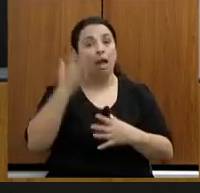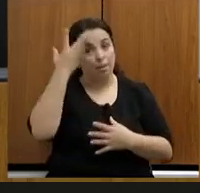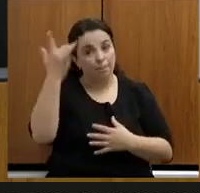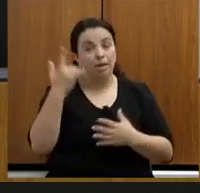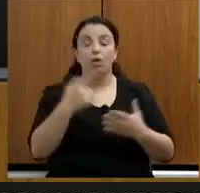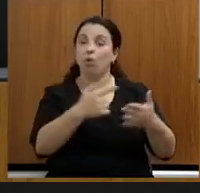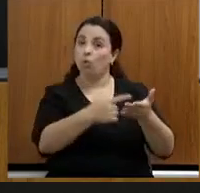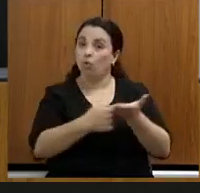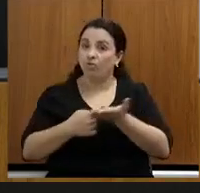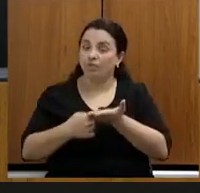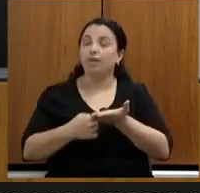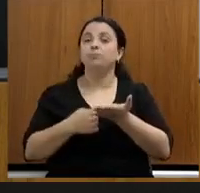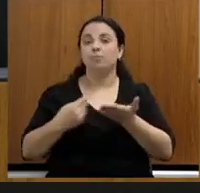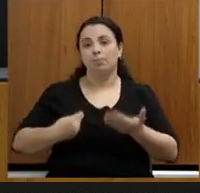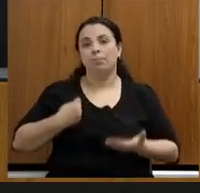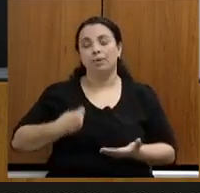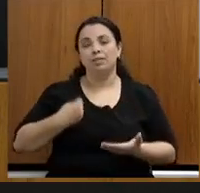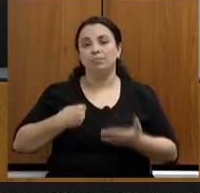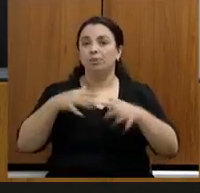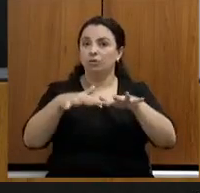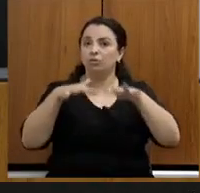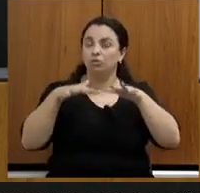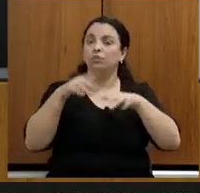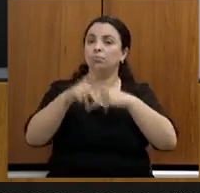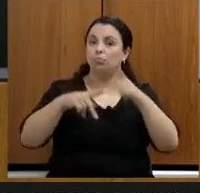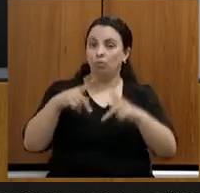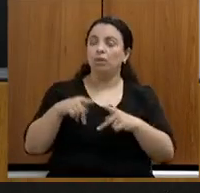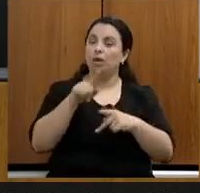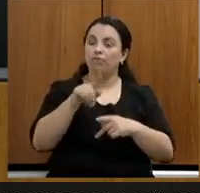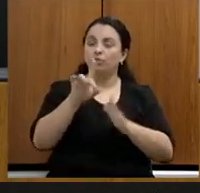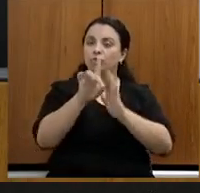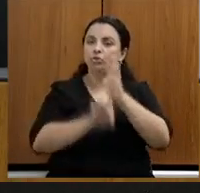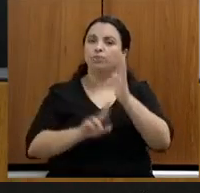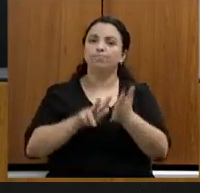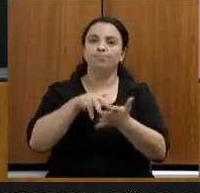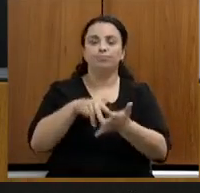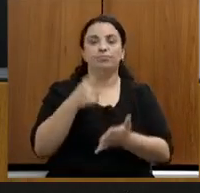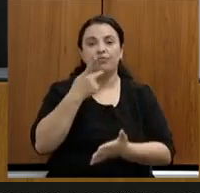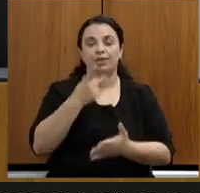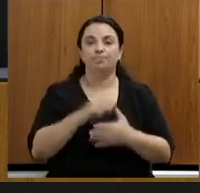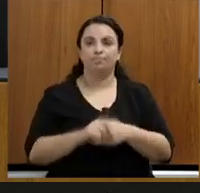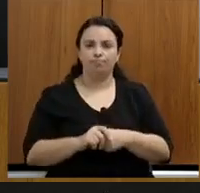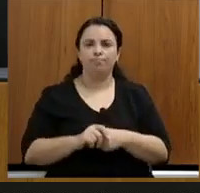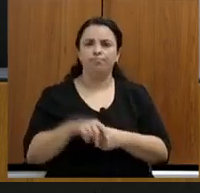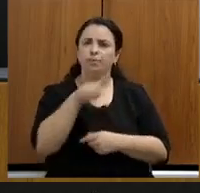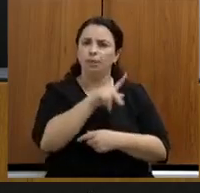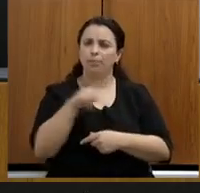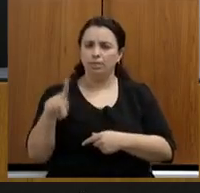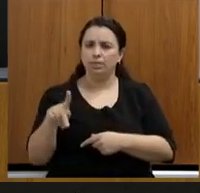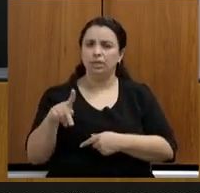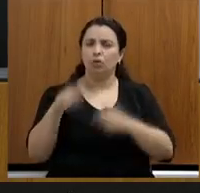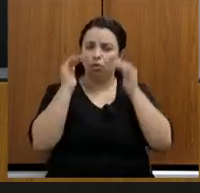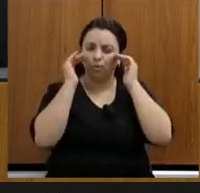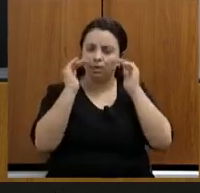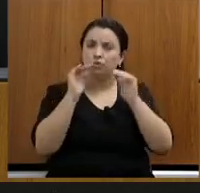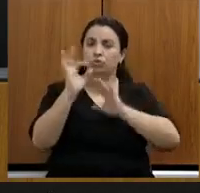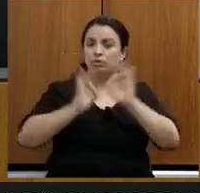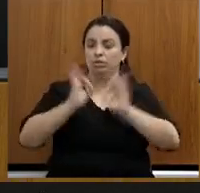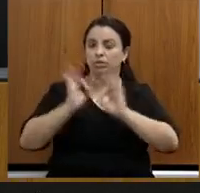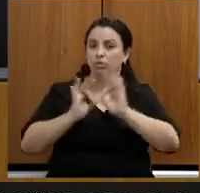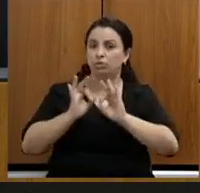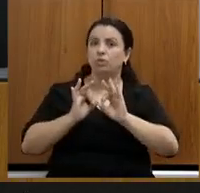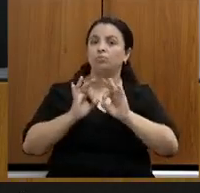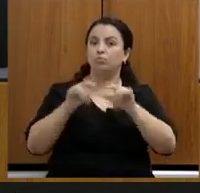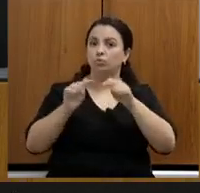audiência pública e terão direito à fala. A presidência, tendo em vista a organização dos trabalhos, comunica aos